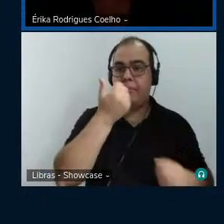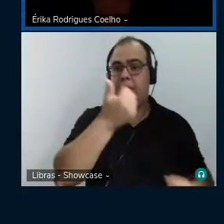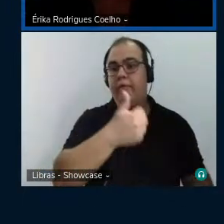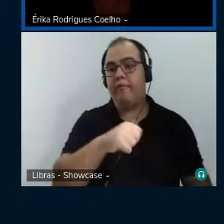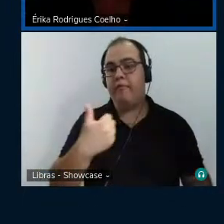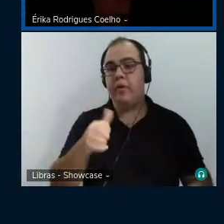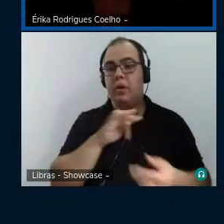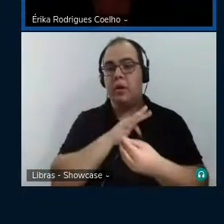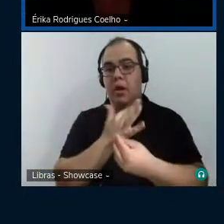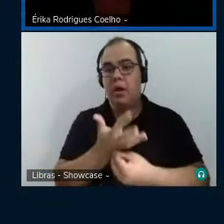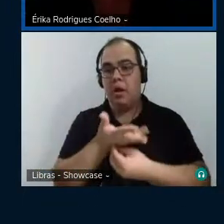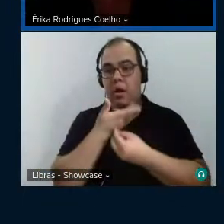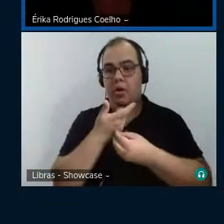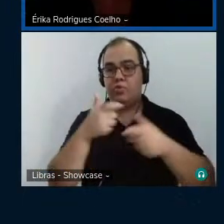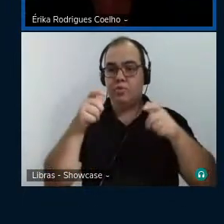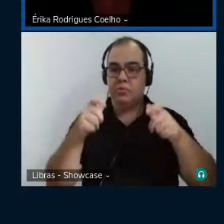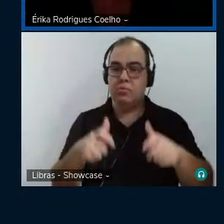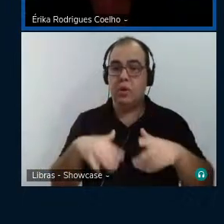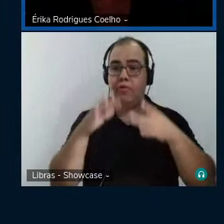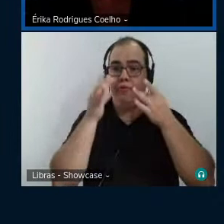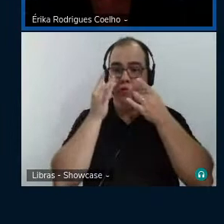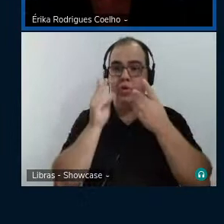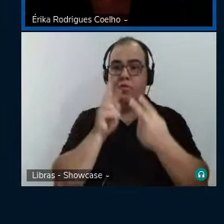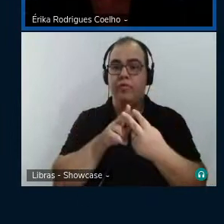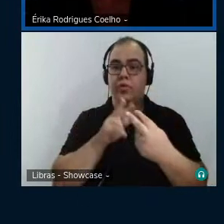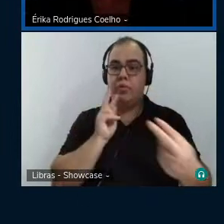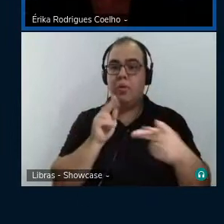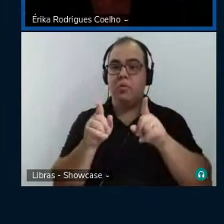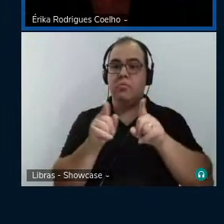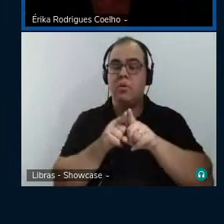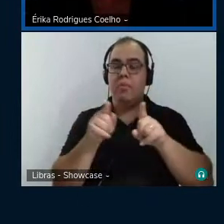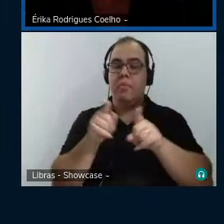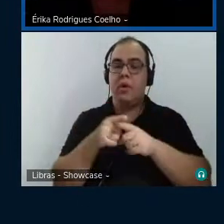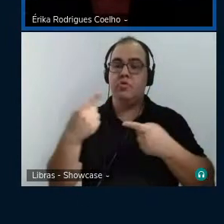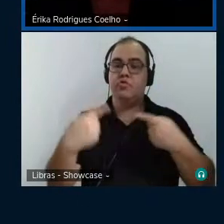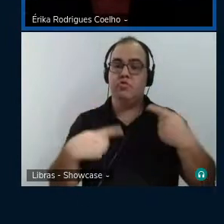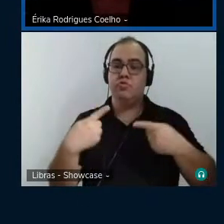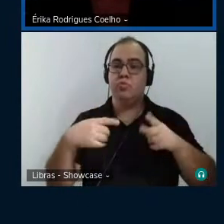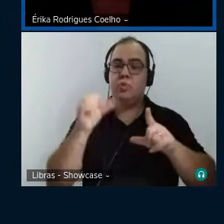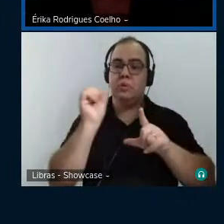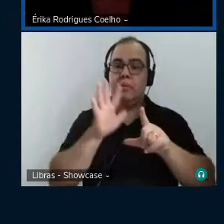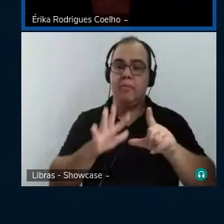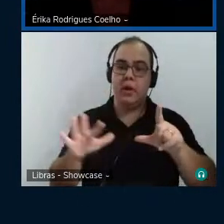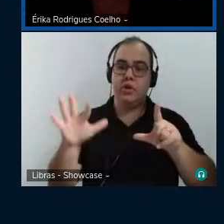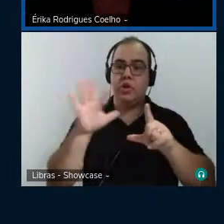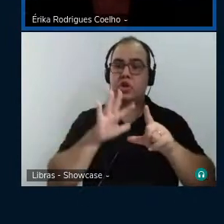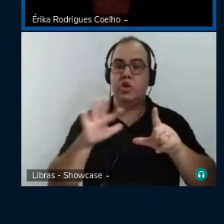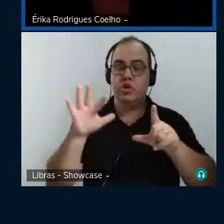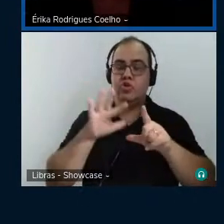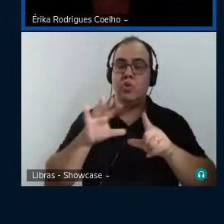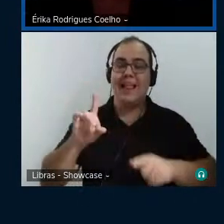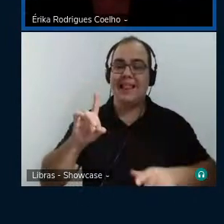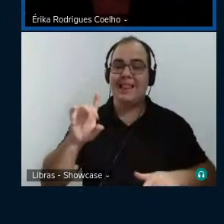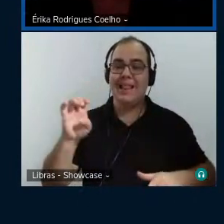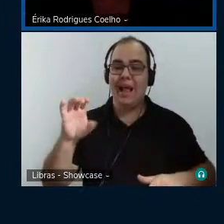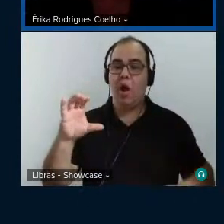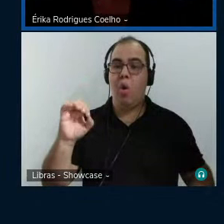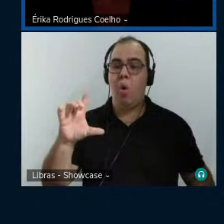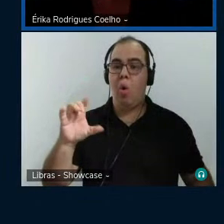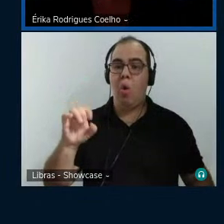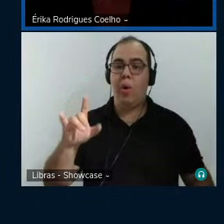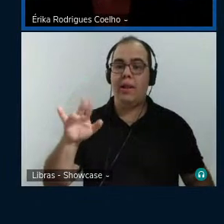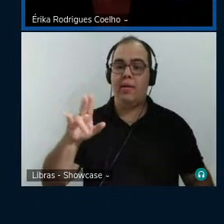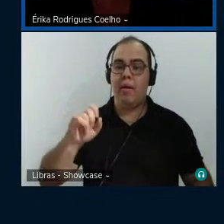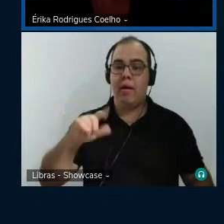físico e virtual, através de um discurso imagético decolonial com base na lógica do grafite.